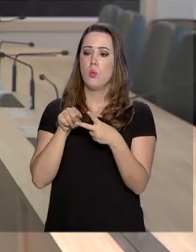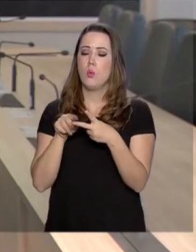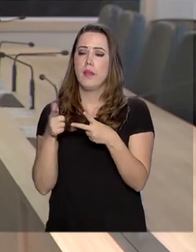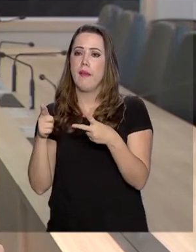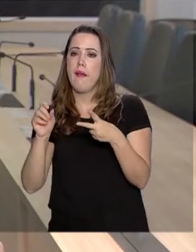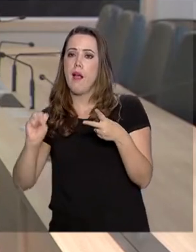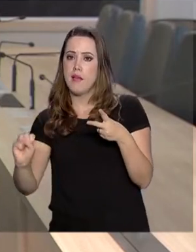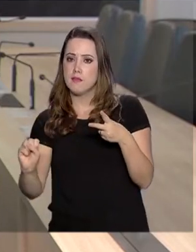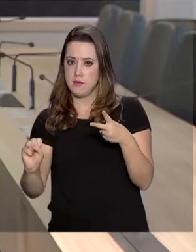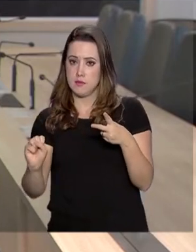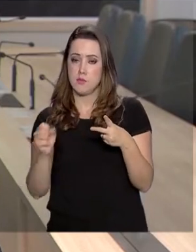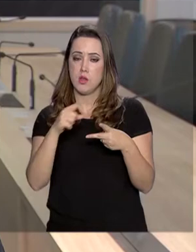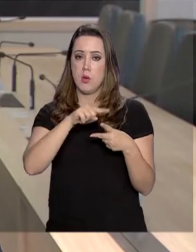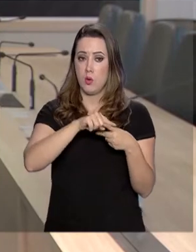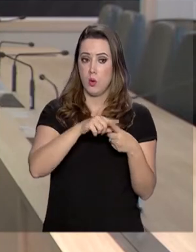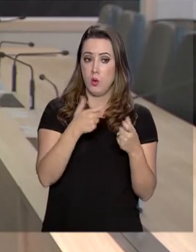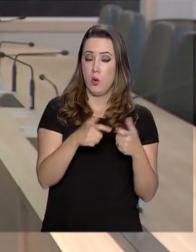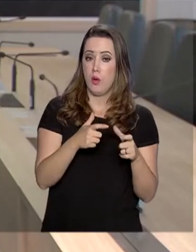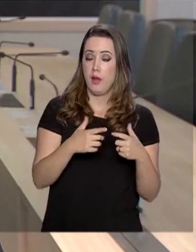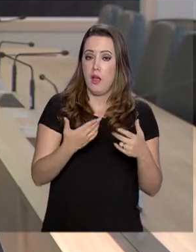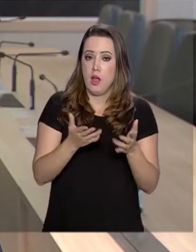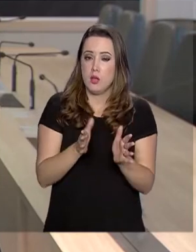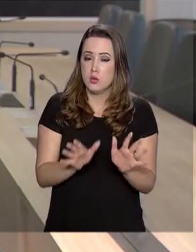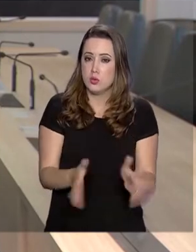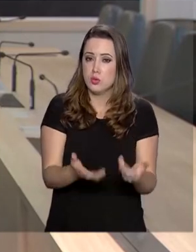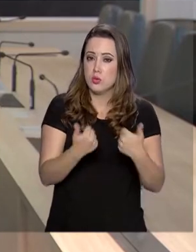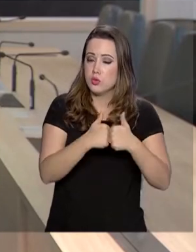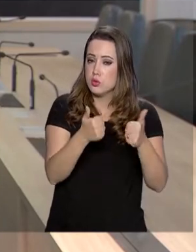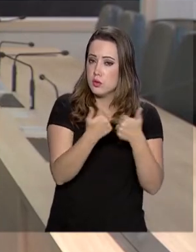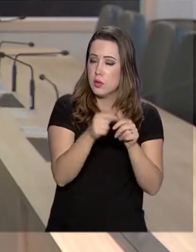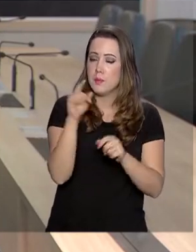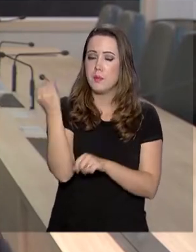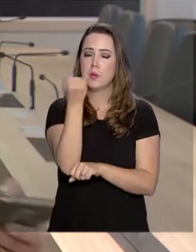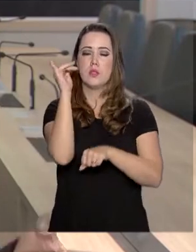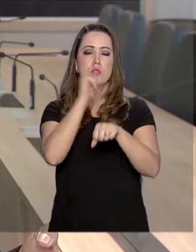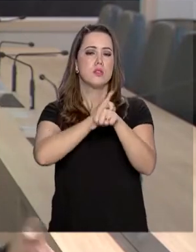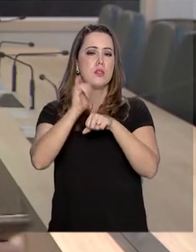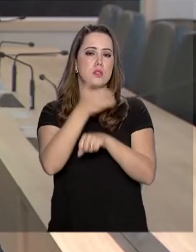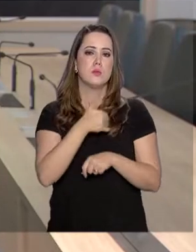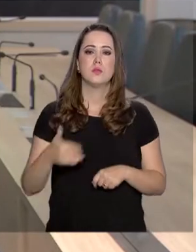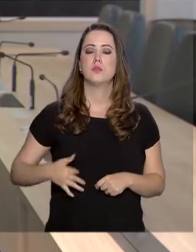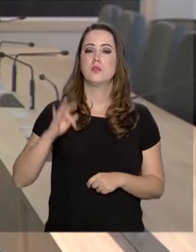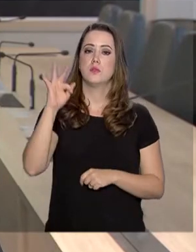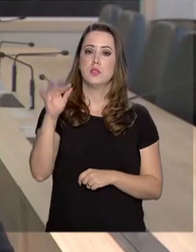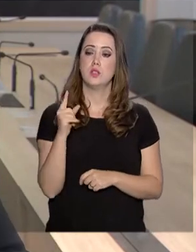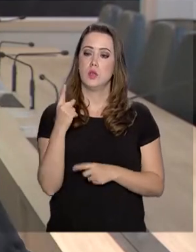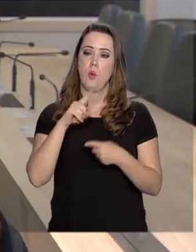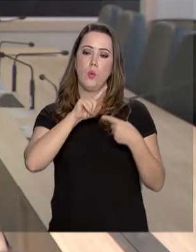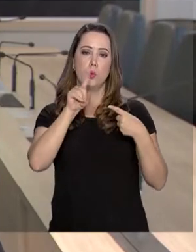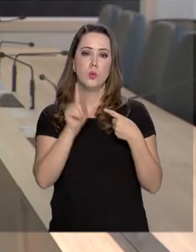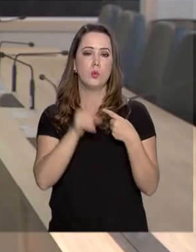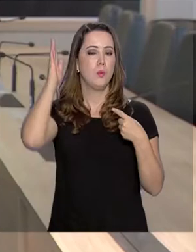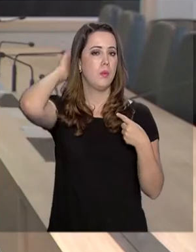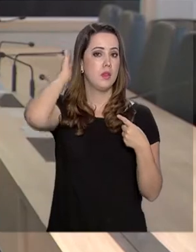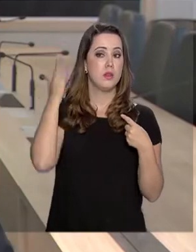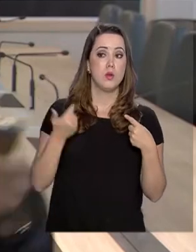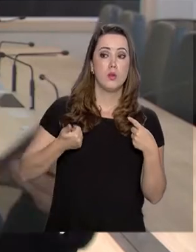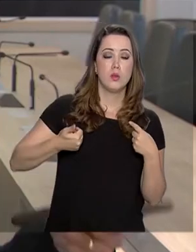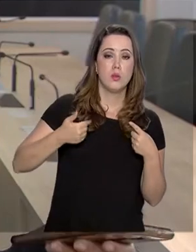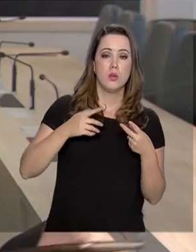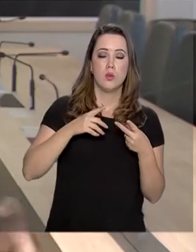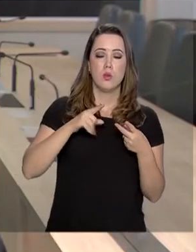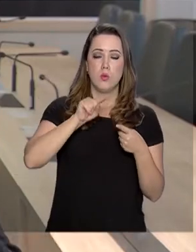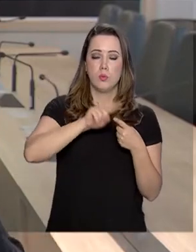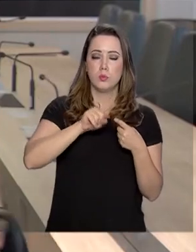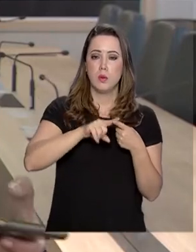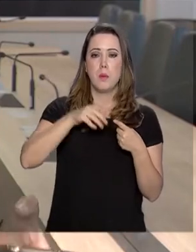natural. Esses dois terminais, dois portos, são considerados estratégicos pelo Governo Federal. O de Santarém, porque serve para movimentar o combustível que